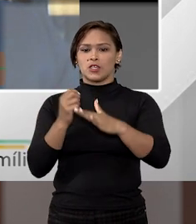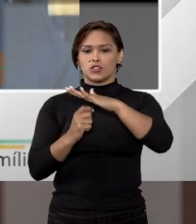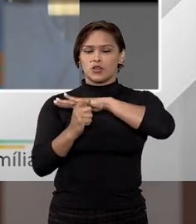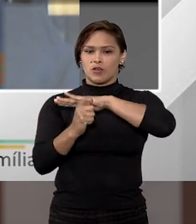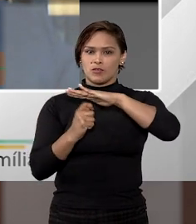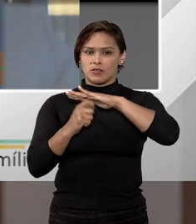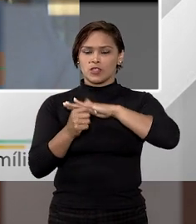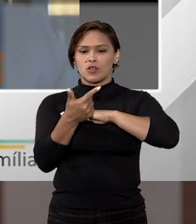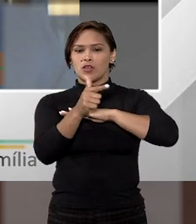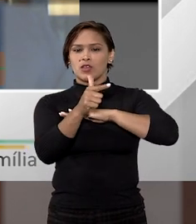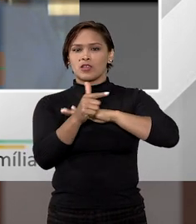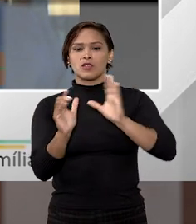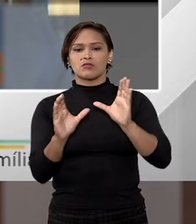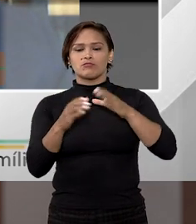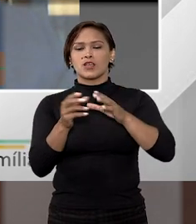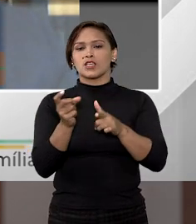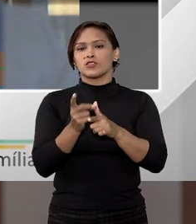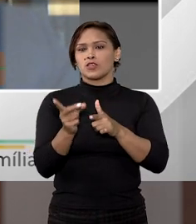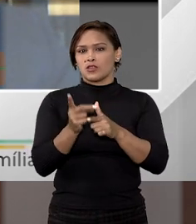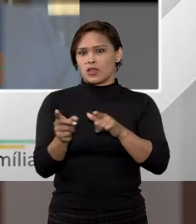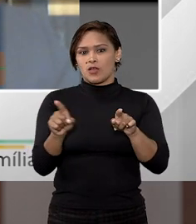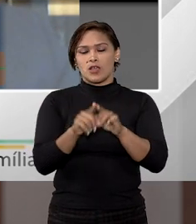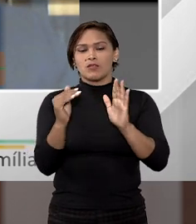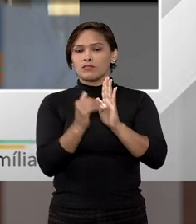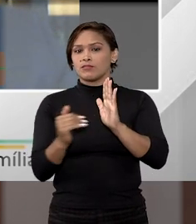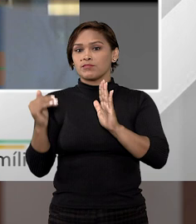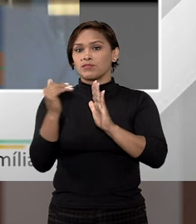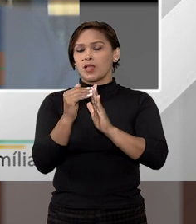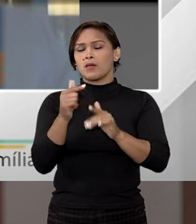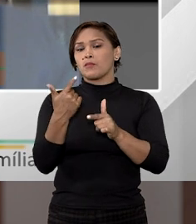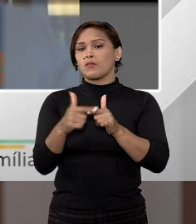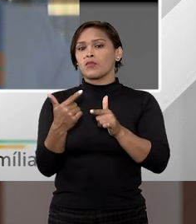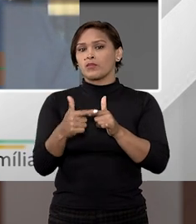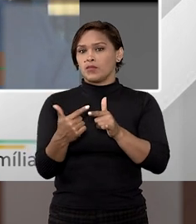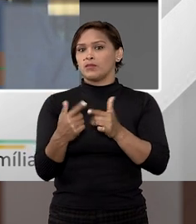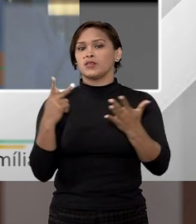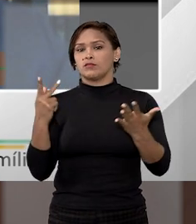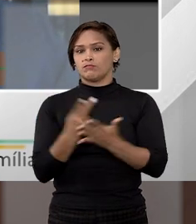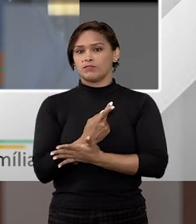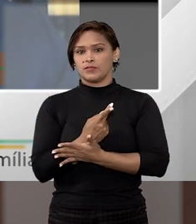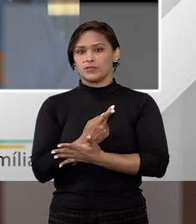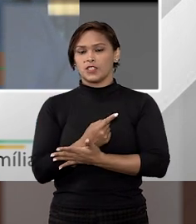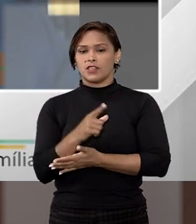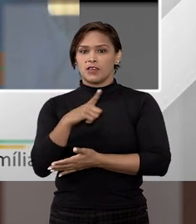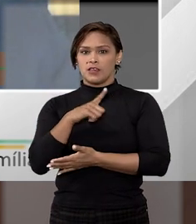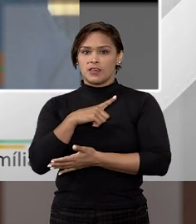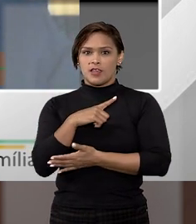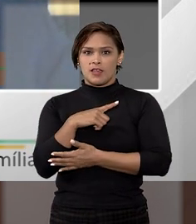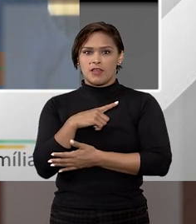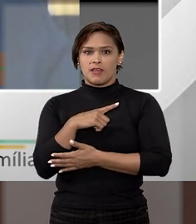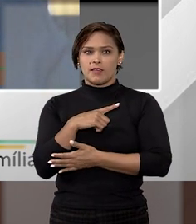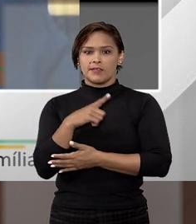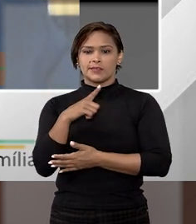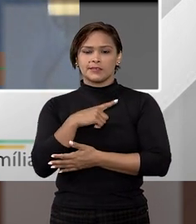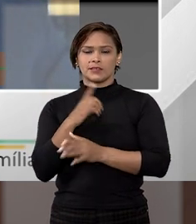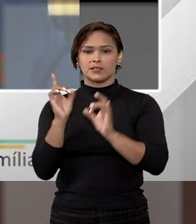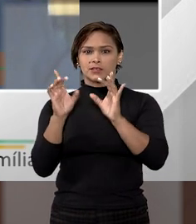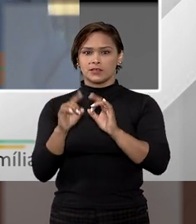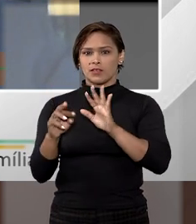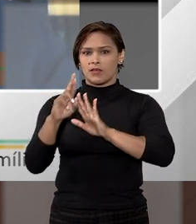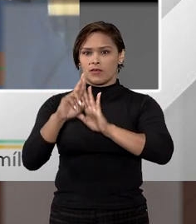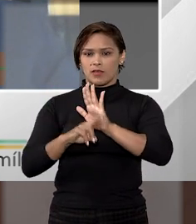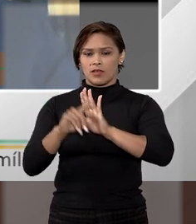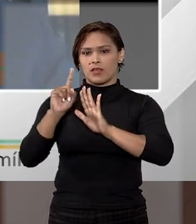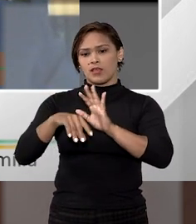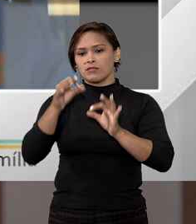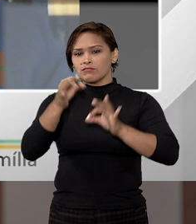fiador que não seja de locação, ele não vai ser alcançado. Mas qual que o problema? Existe uma exceção à